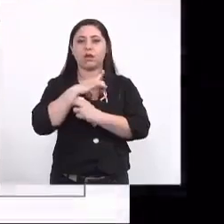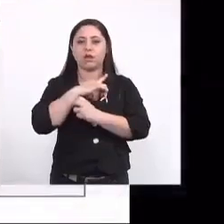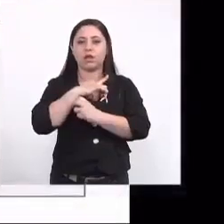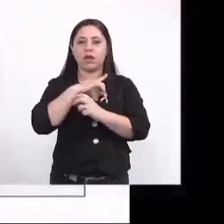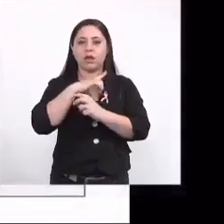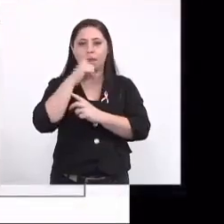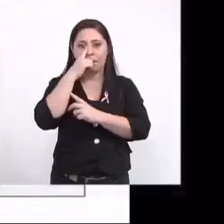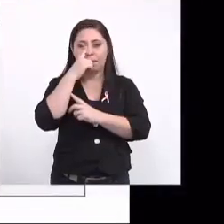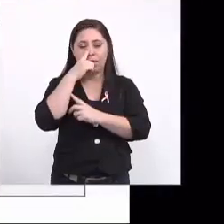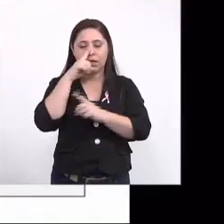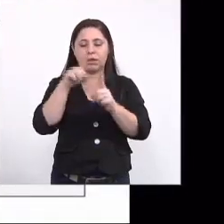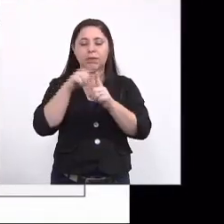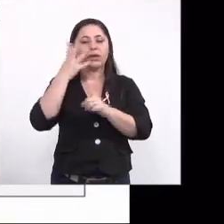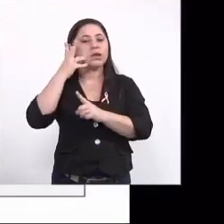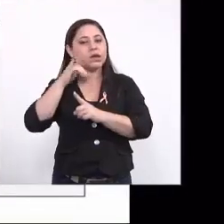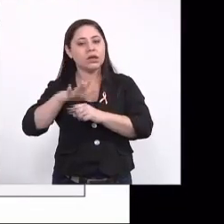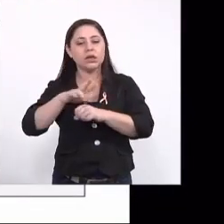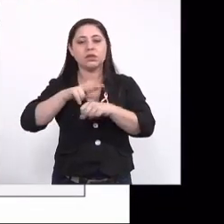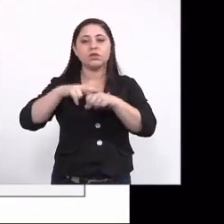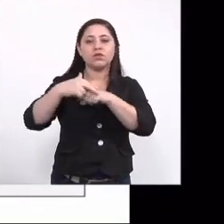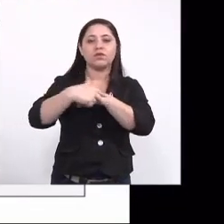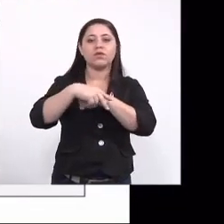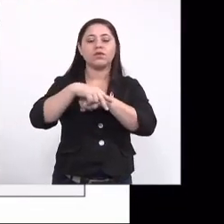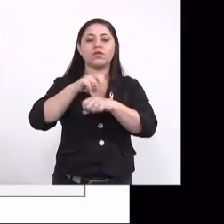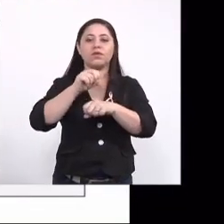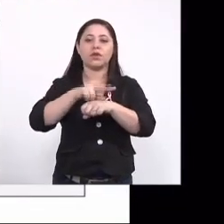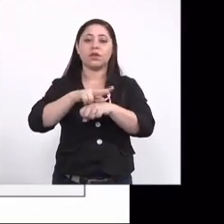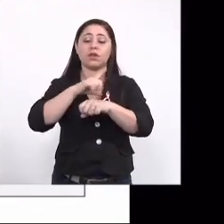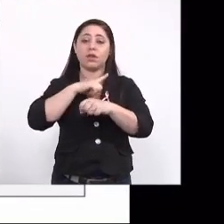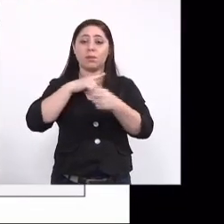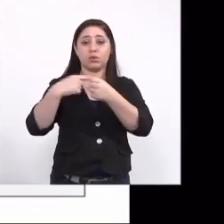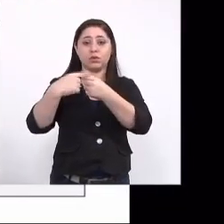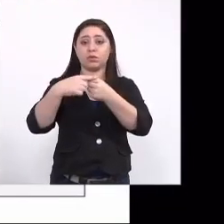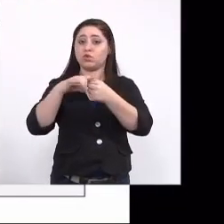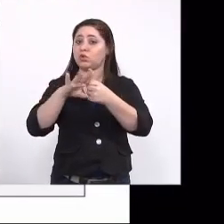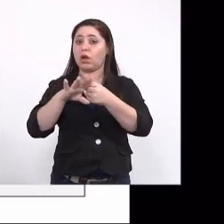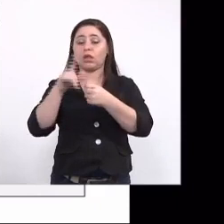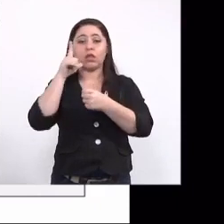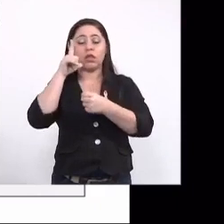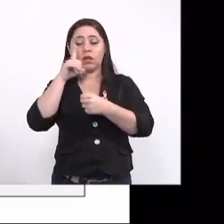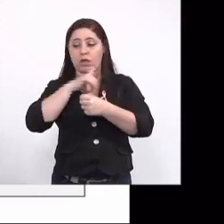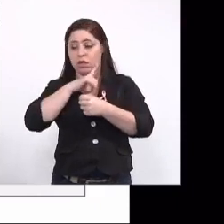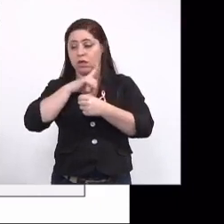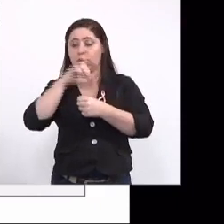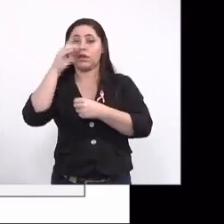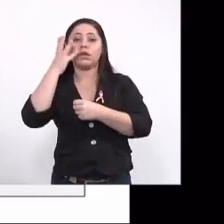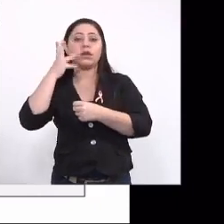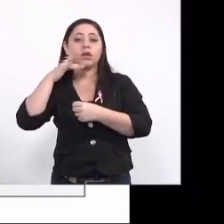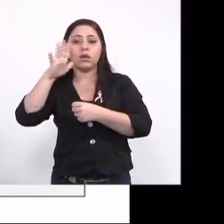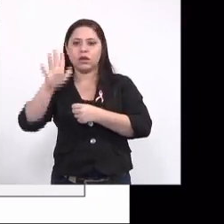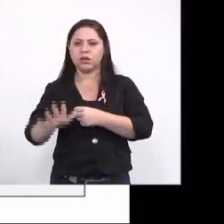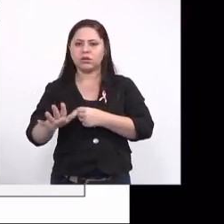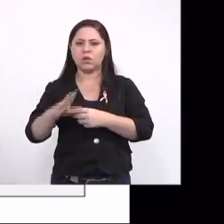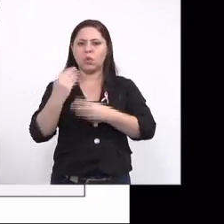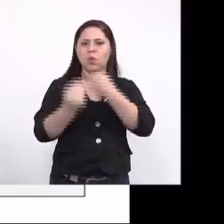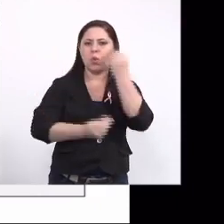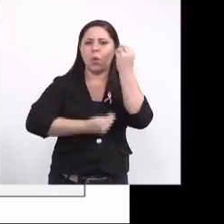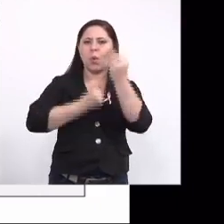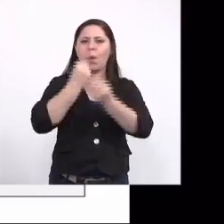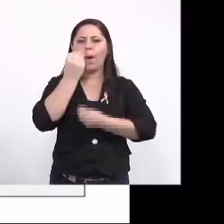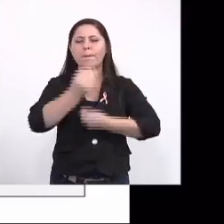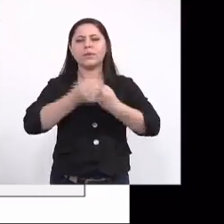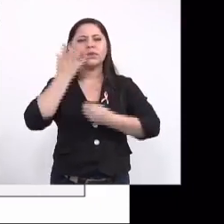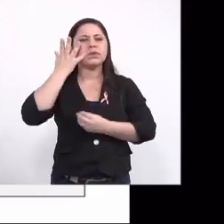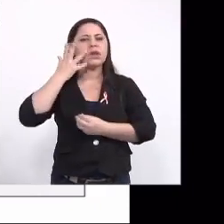a mãe e tem a criança notificada. Então, observem que tem municípios que só tem a criança notificada. Daí a gente pergunta como que a